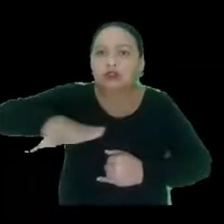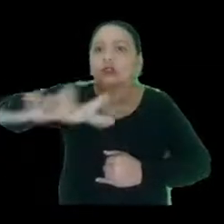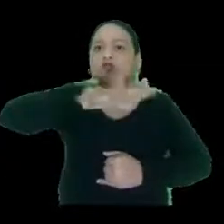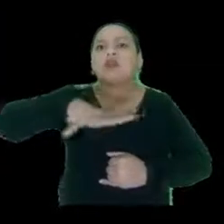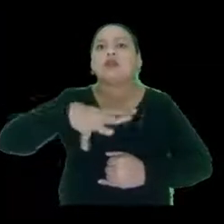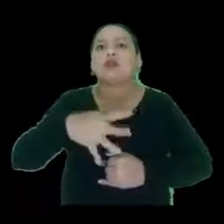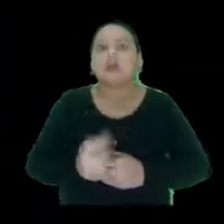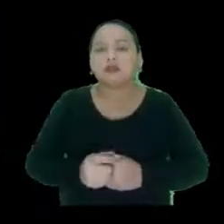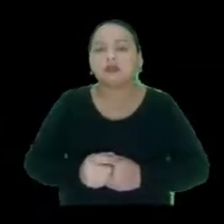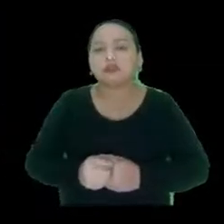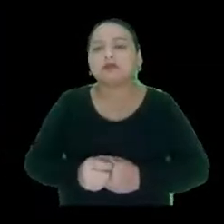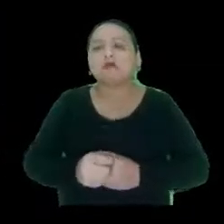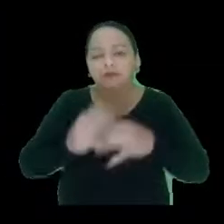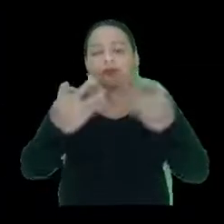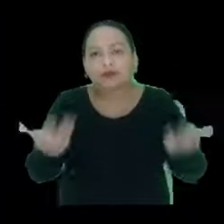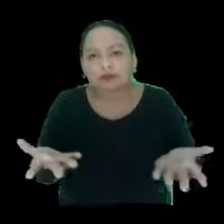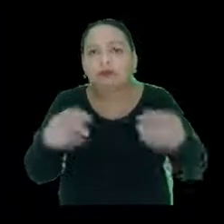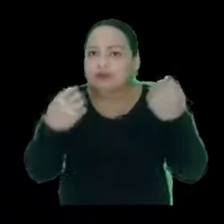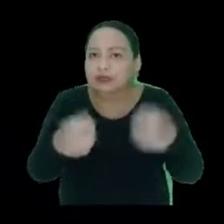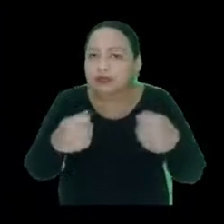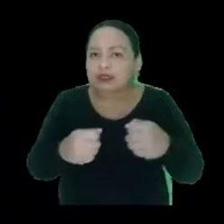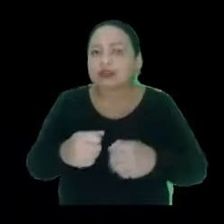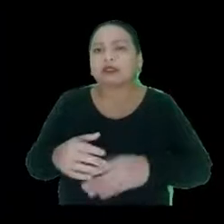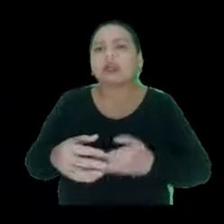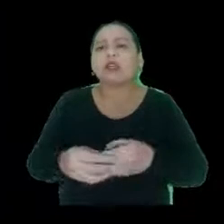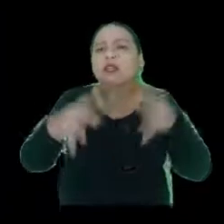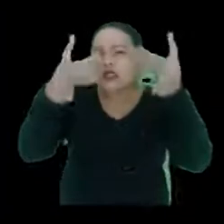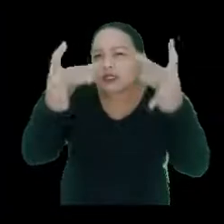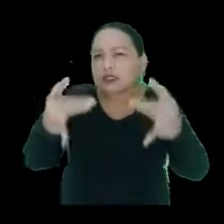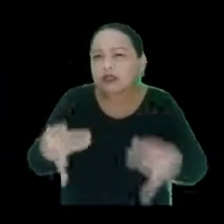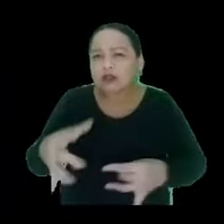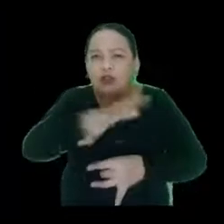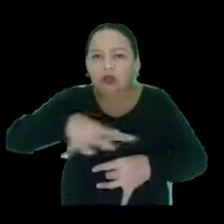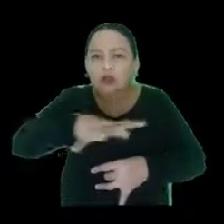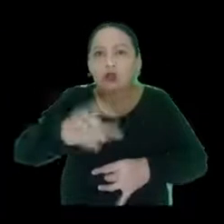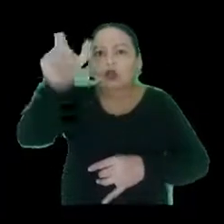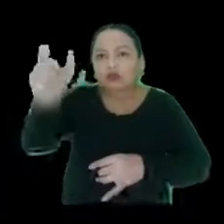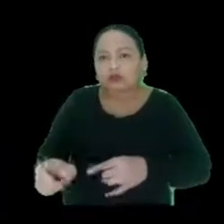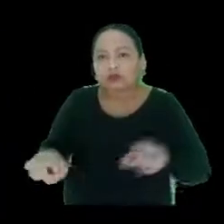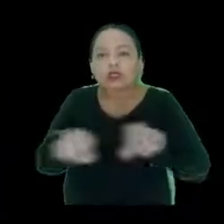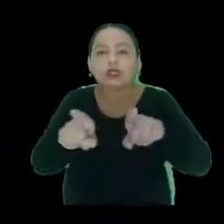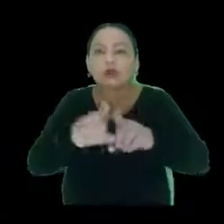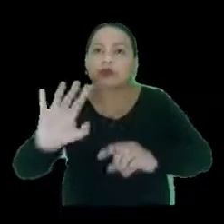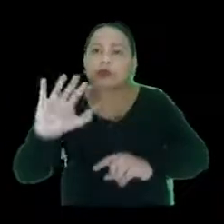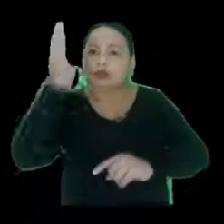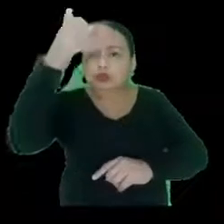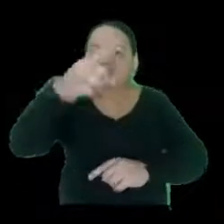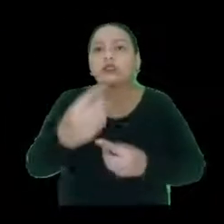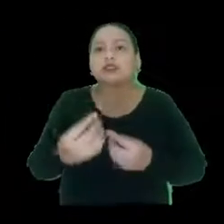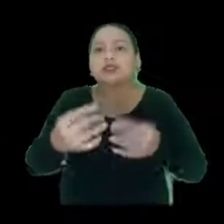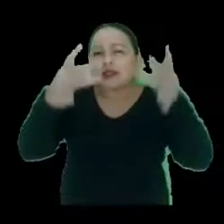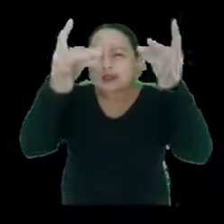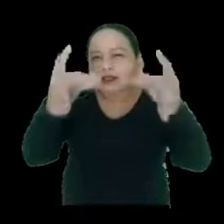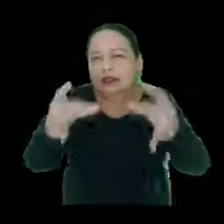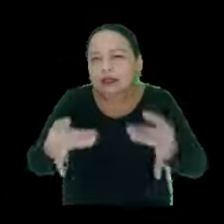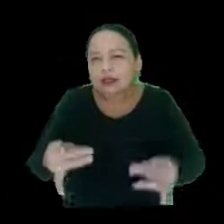em geral, então, no caso, a tradução, né? Ele descreve o ambiente, pessoas e ações em torno,